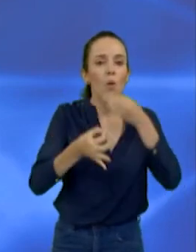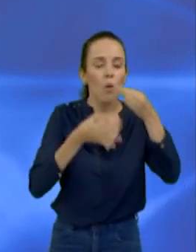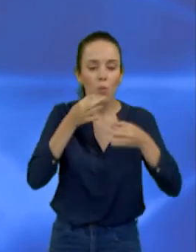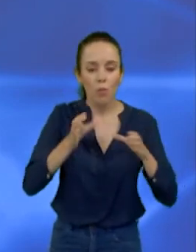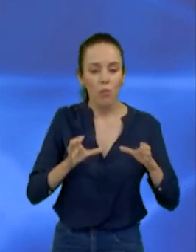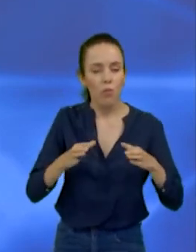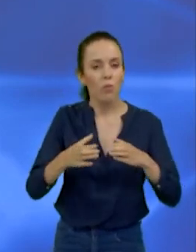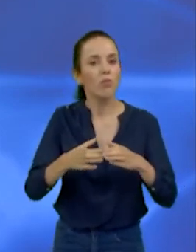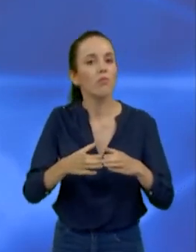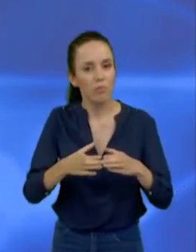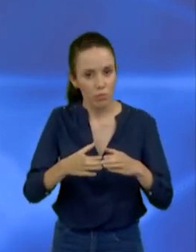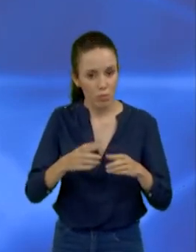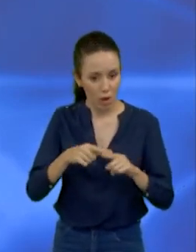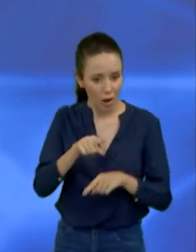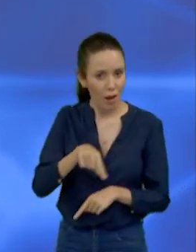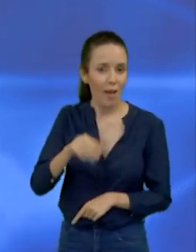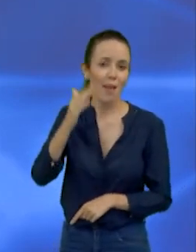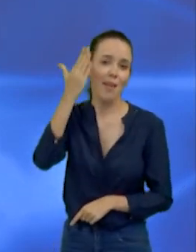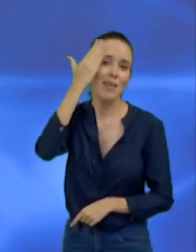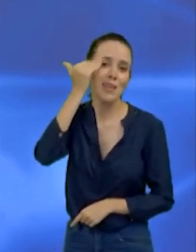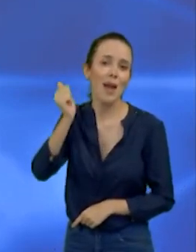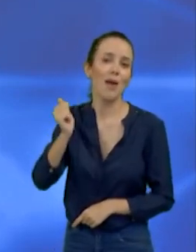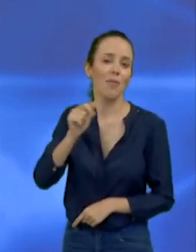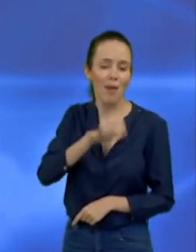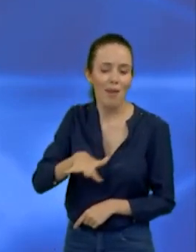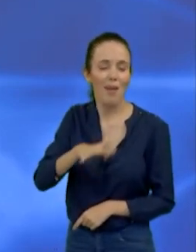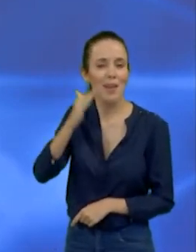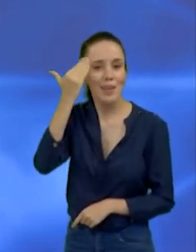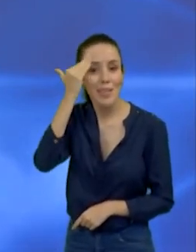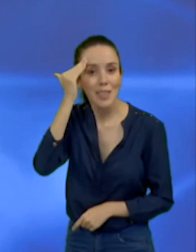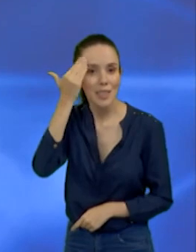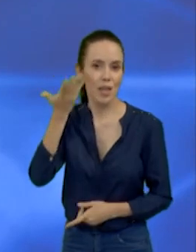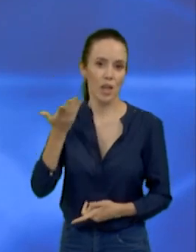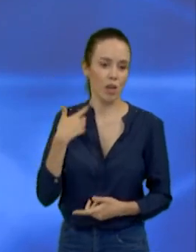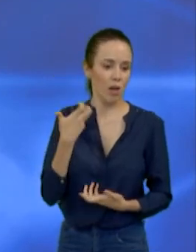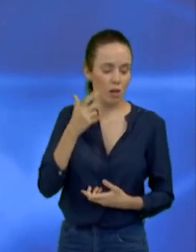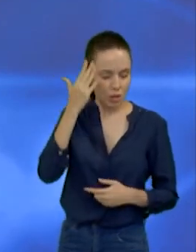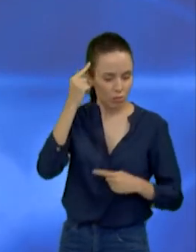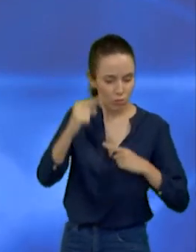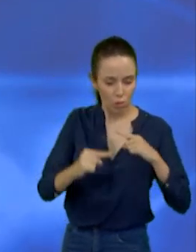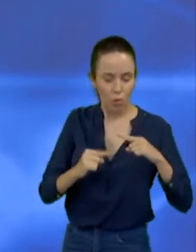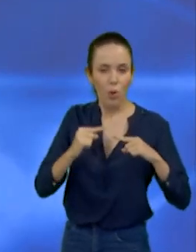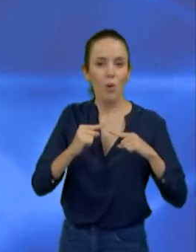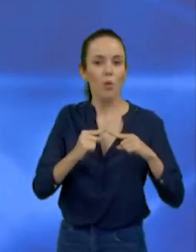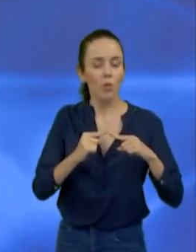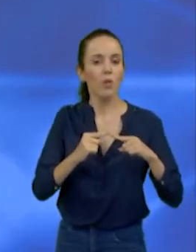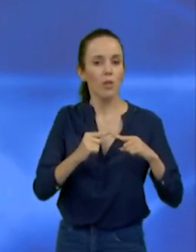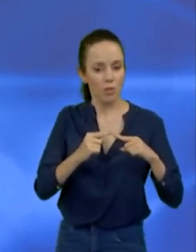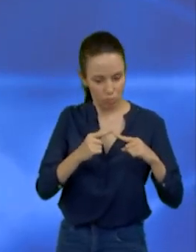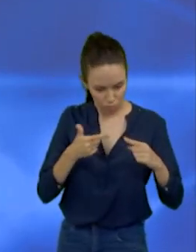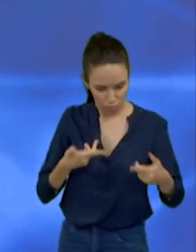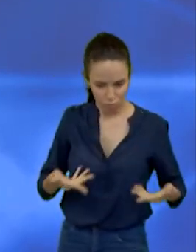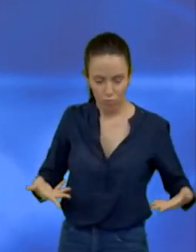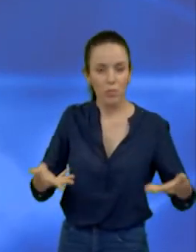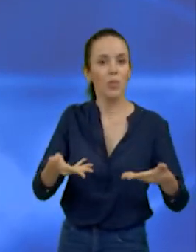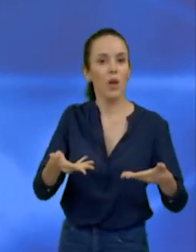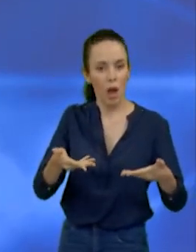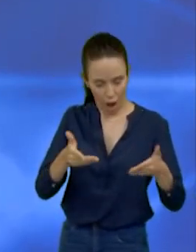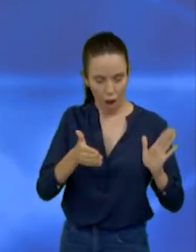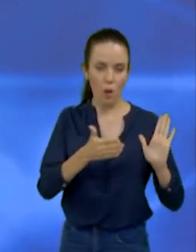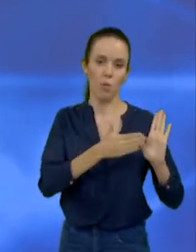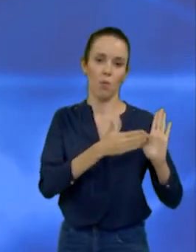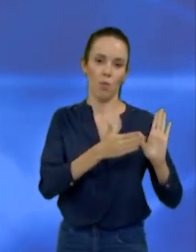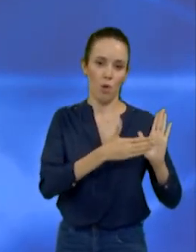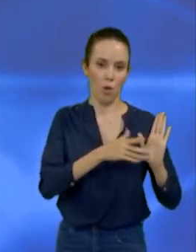porque são eles que entendem. Planejamos as metas e, com isso, demos andamento ao nosso plano